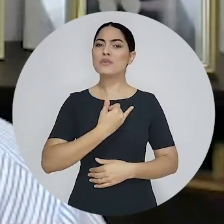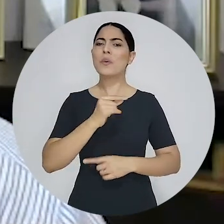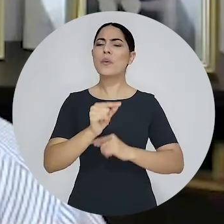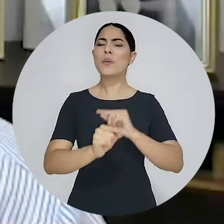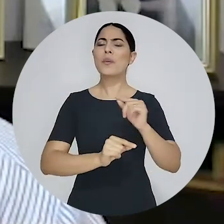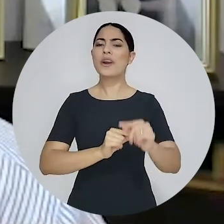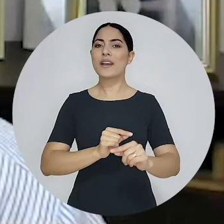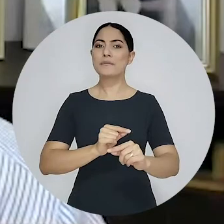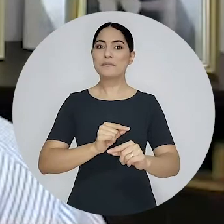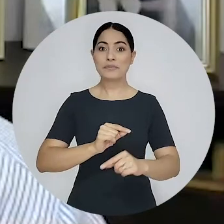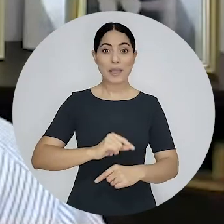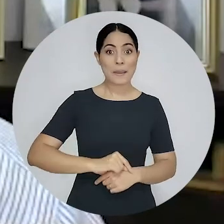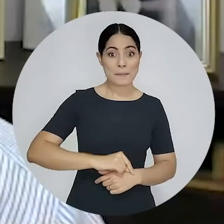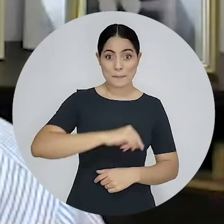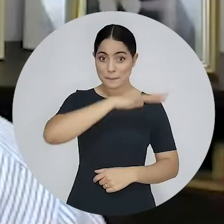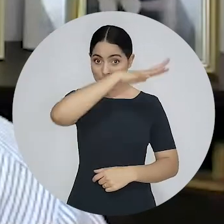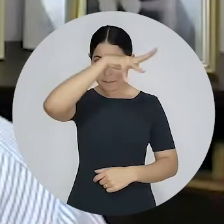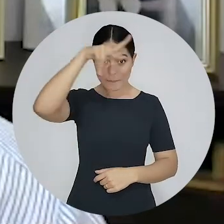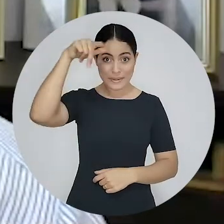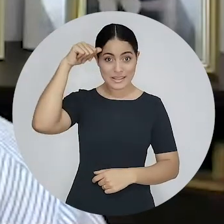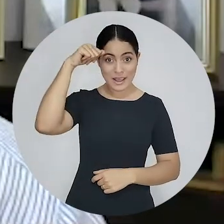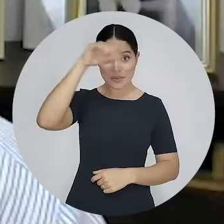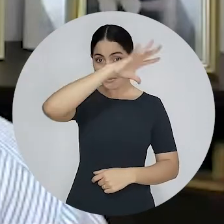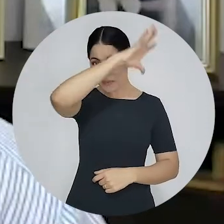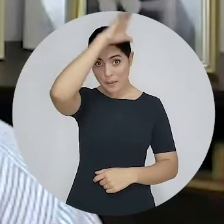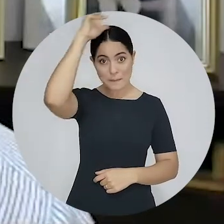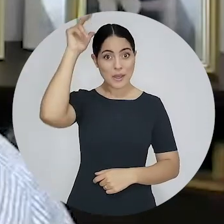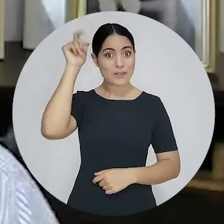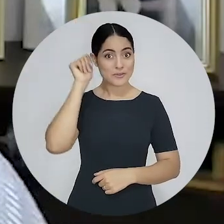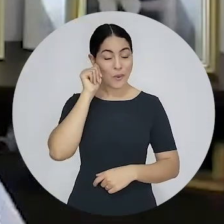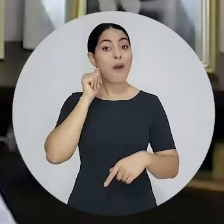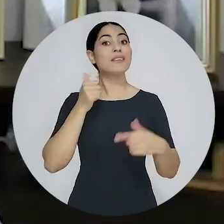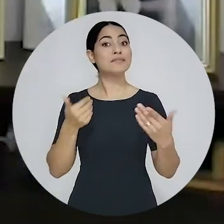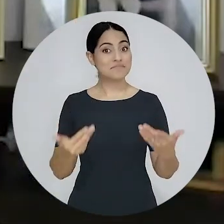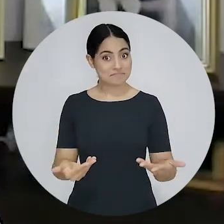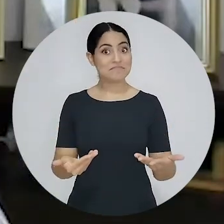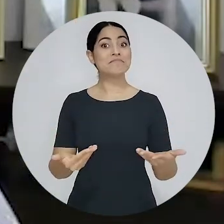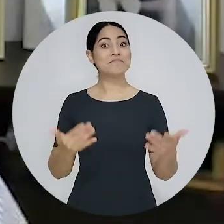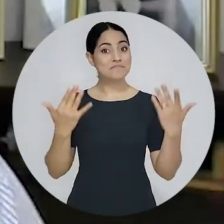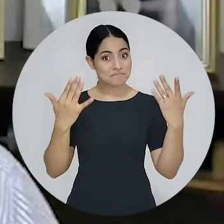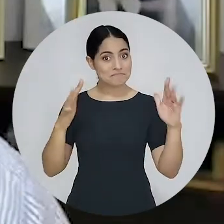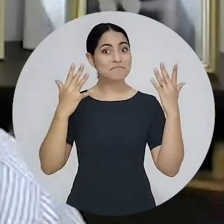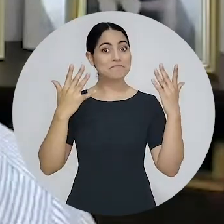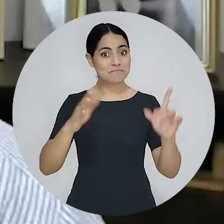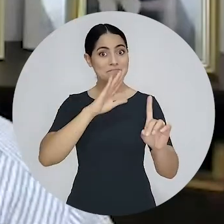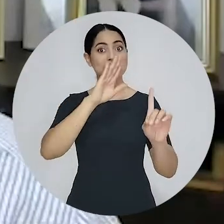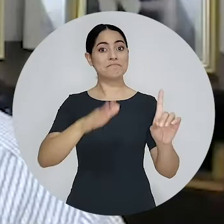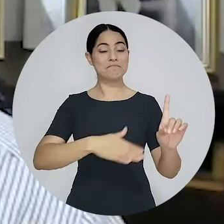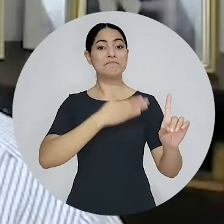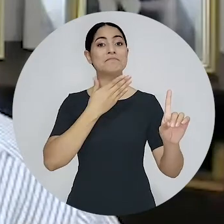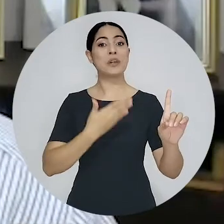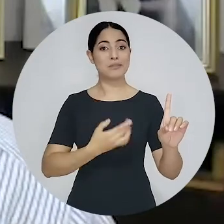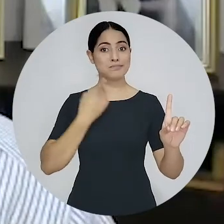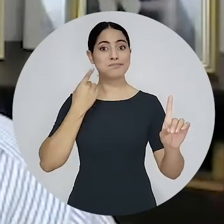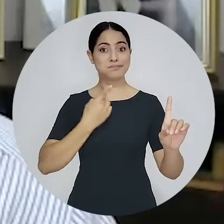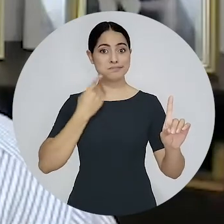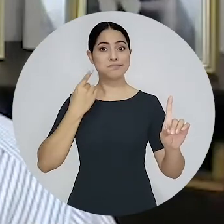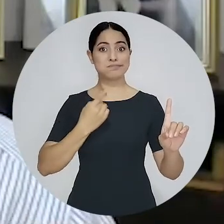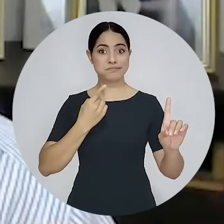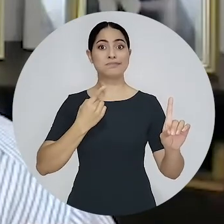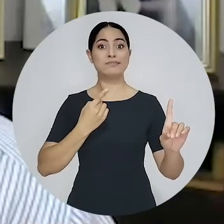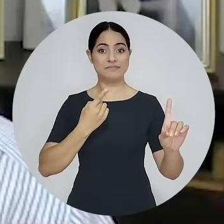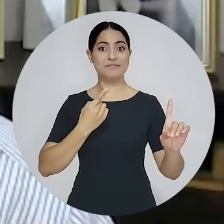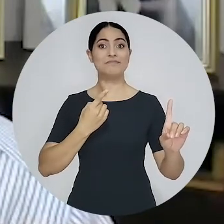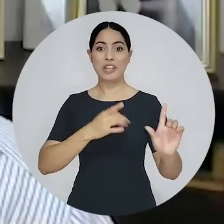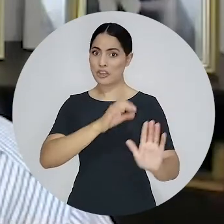que Manaus, o Amazonas, também prestigia a advocacia manauara com esta